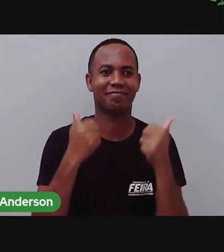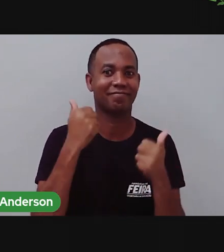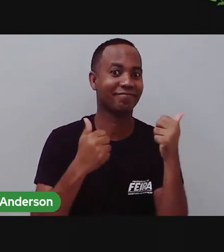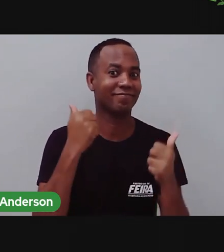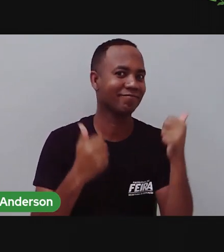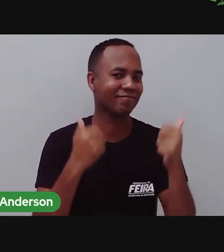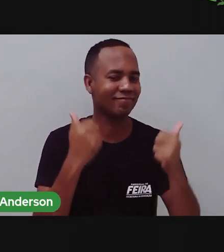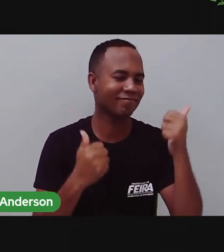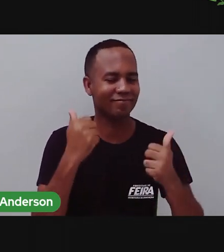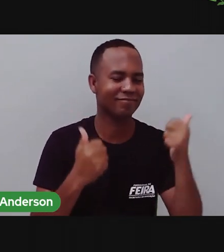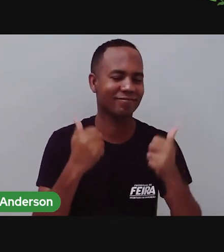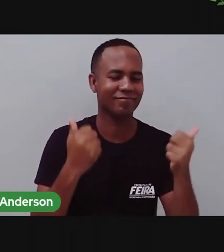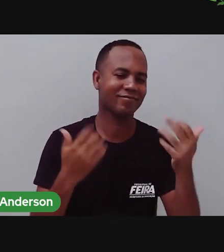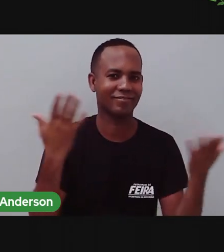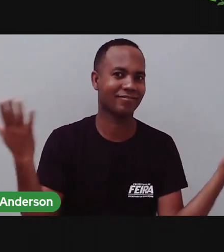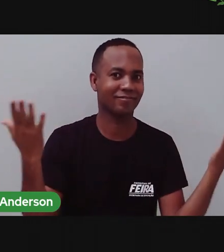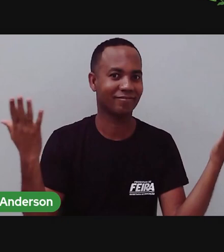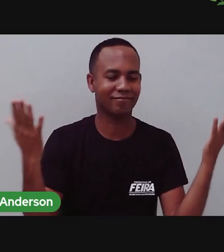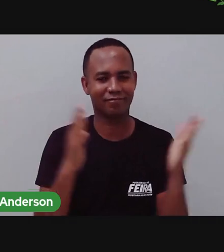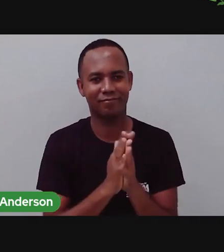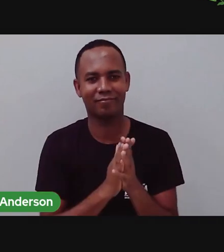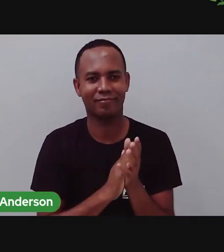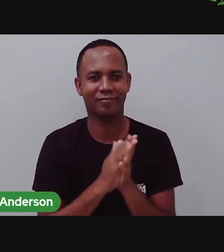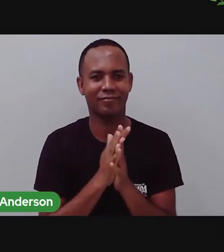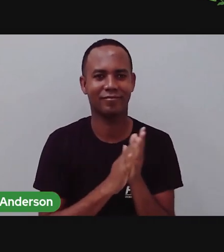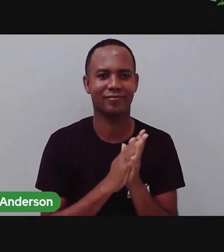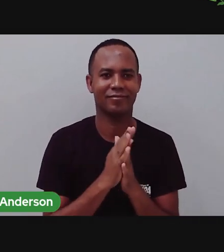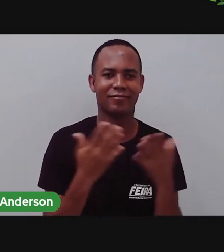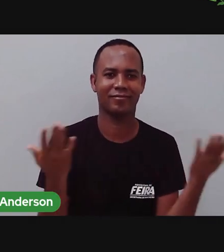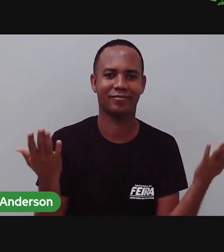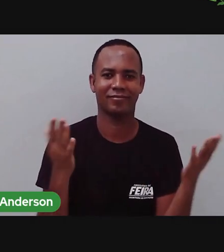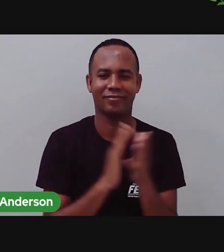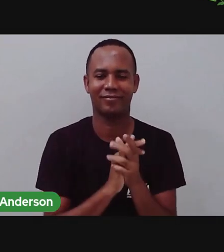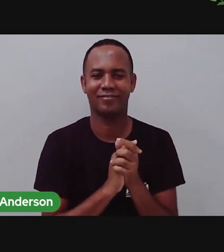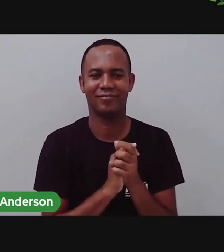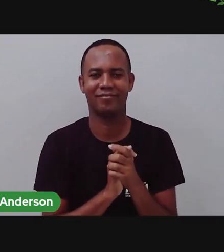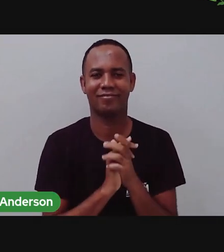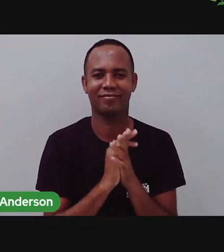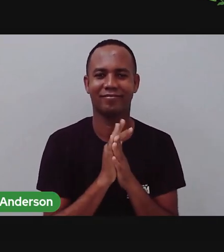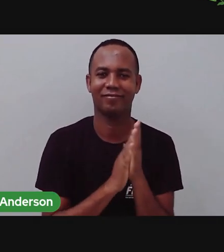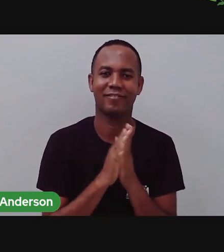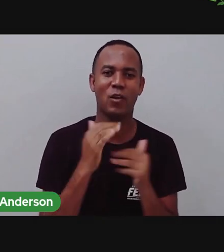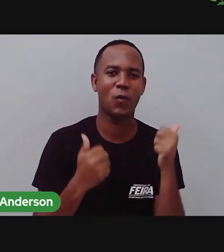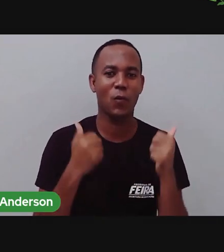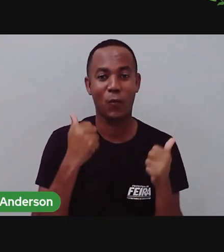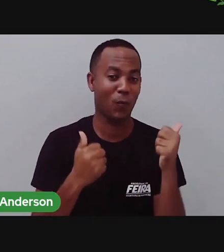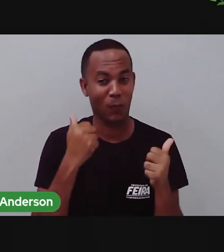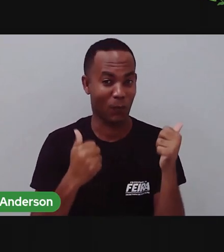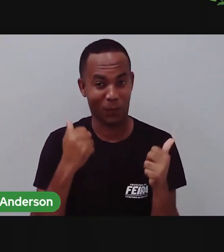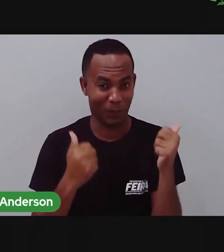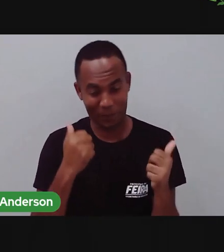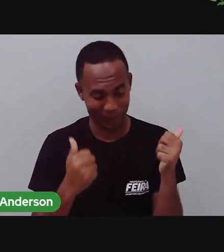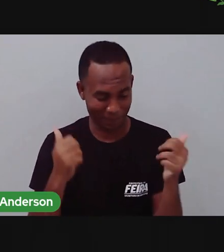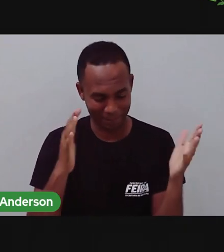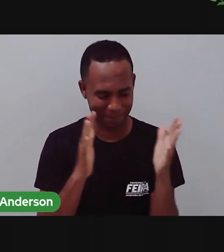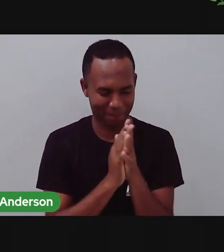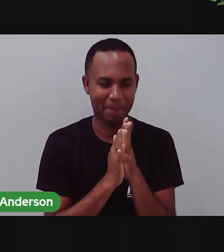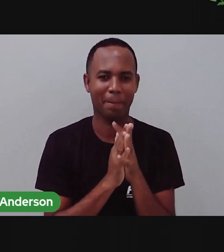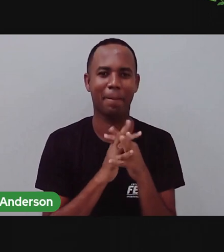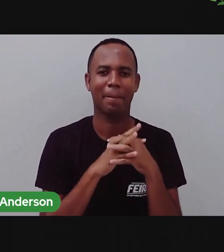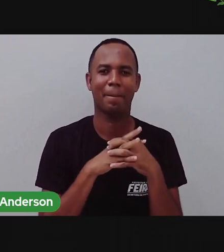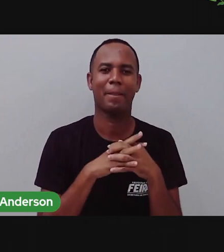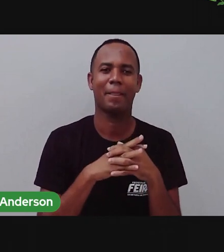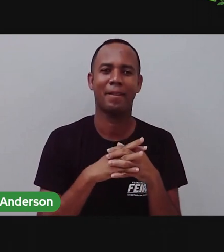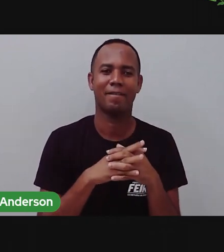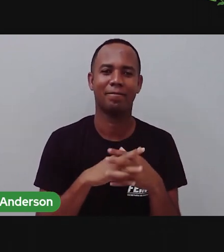né, que ele veio aqui na segunda-feira com toda a animação do mundo e o nome disso aí é Mega Sena que Anderson jogou e ganhou e ele não quer dividir o dinheiro com a gente. Vamos lá